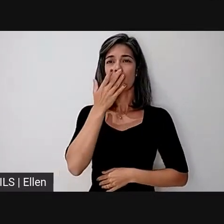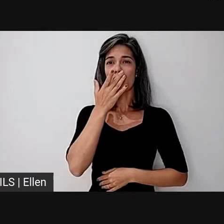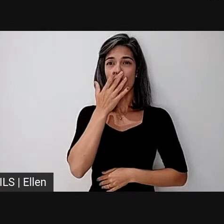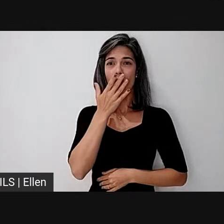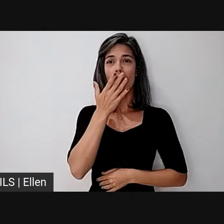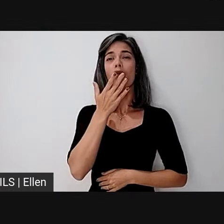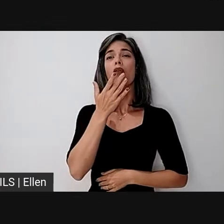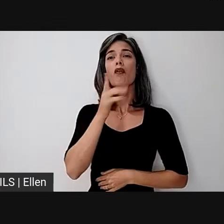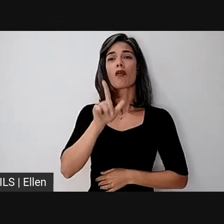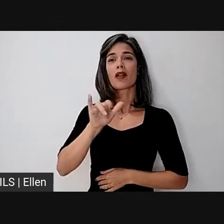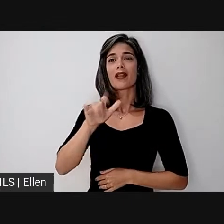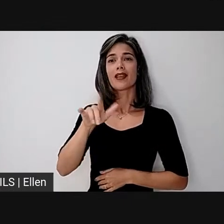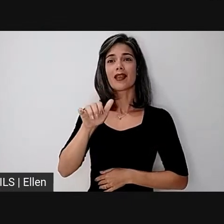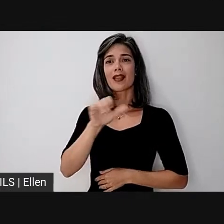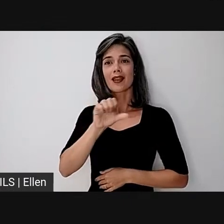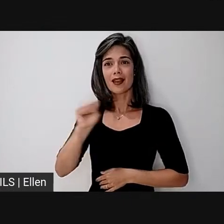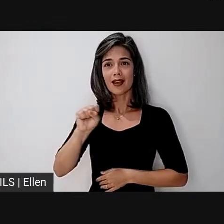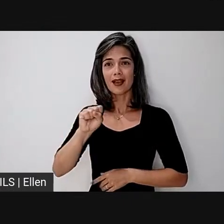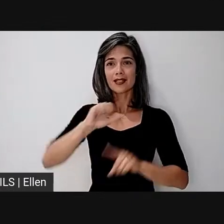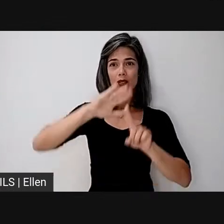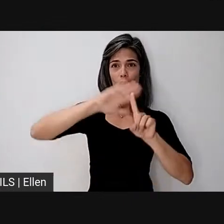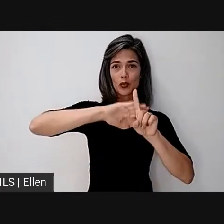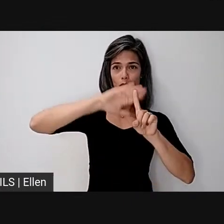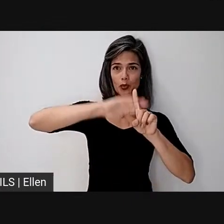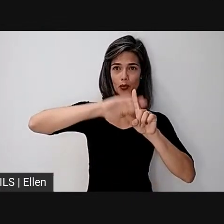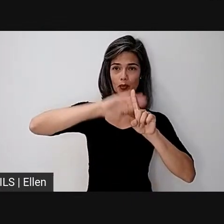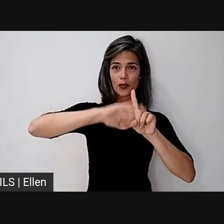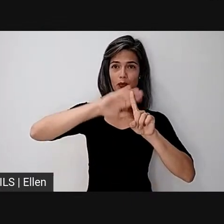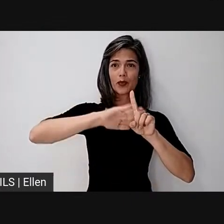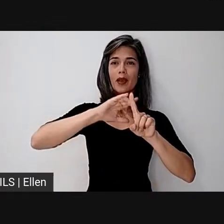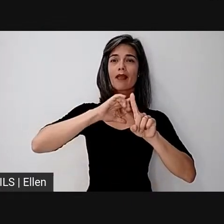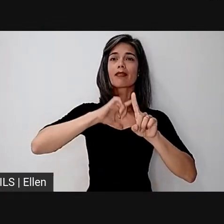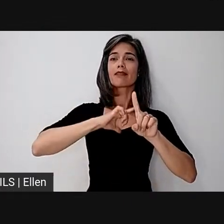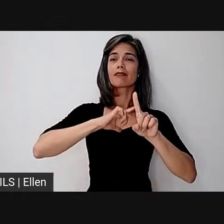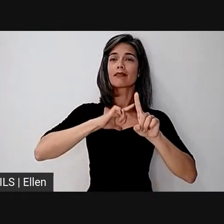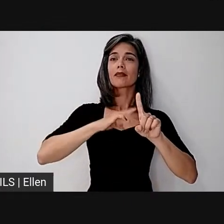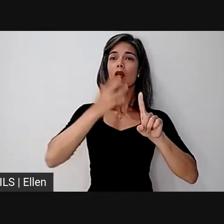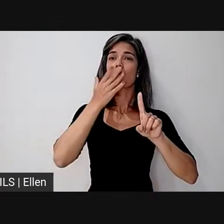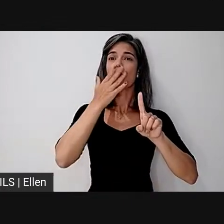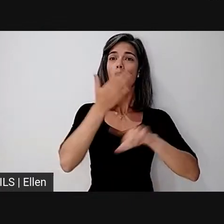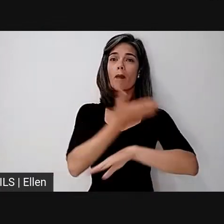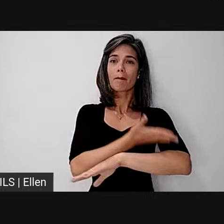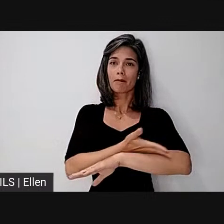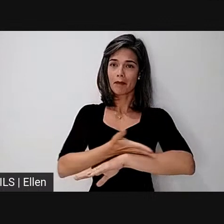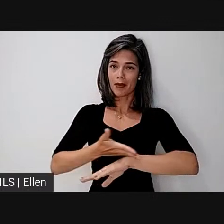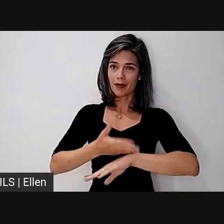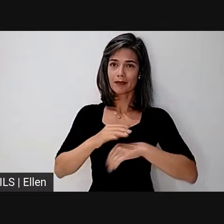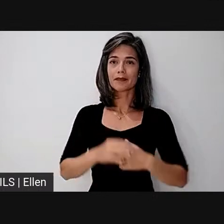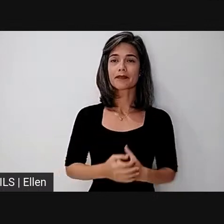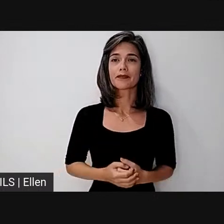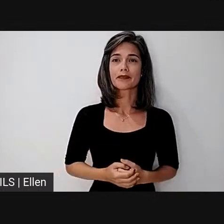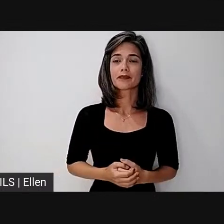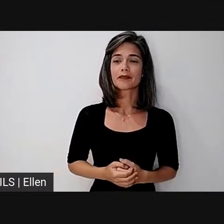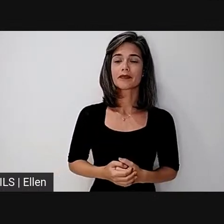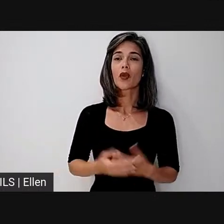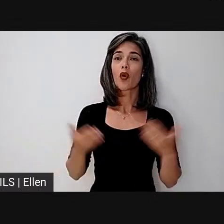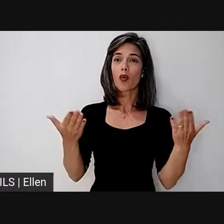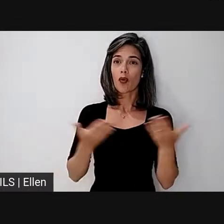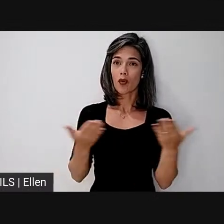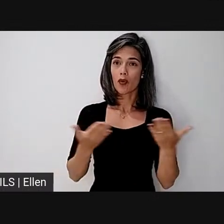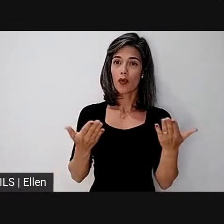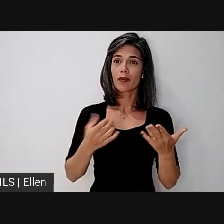ambiente em que ao fundo a parede é da cor branca. Hoje nós teremos a